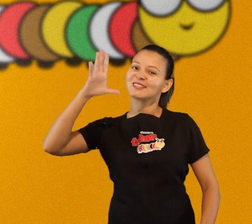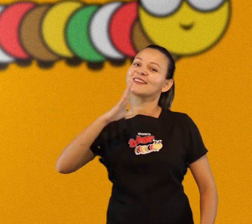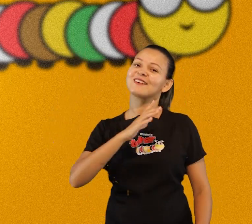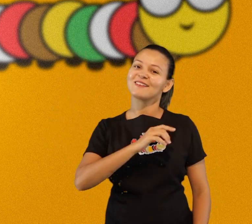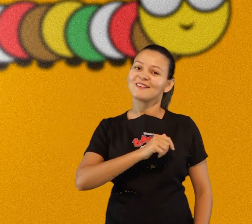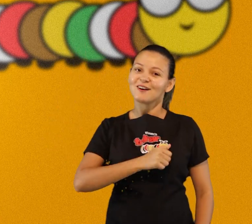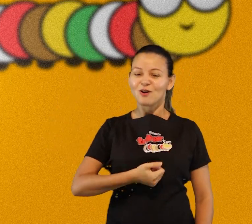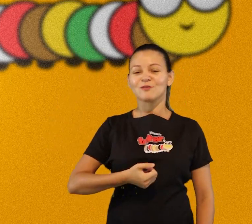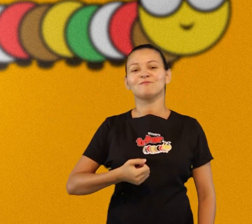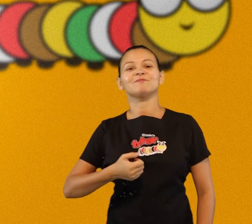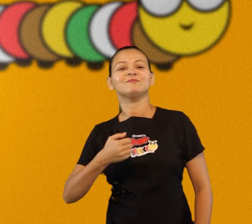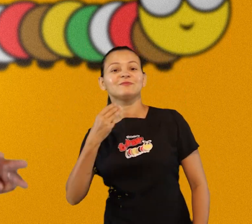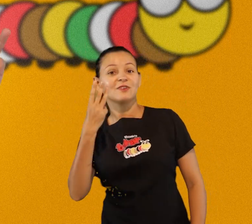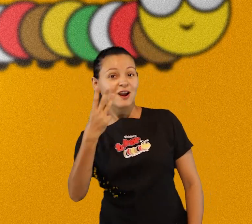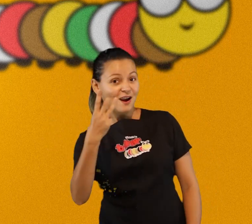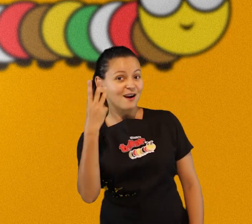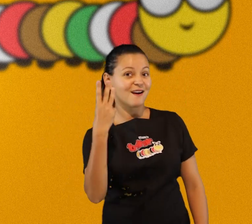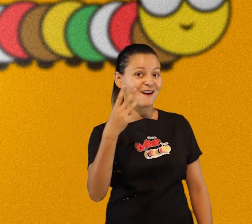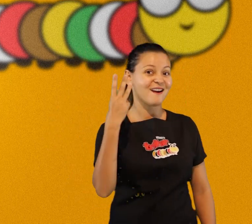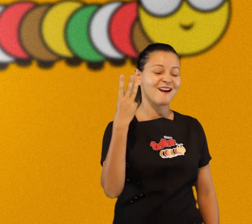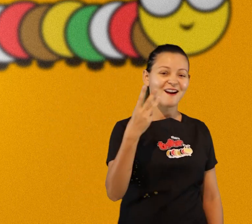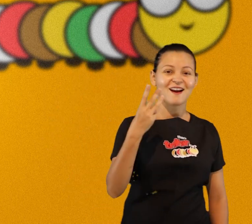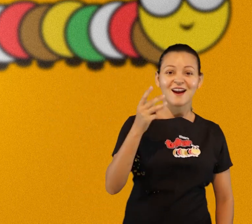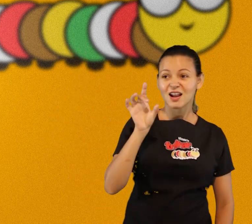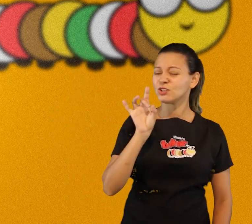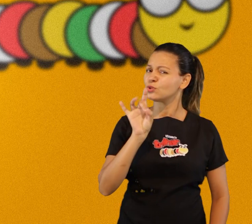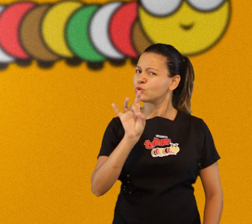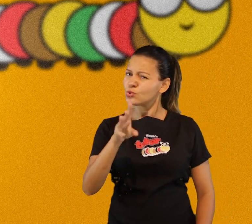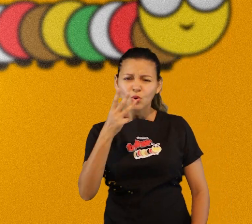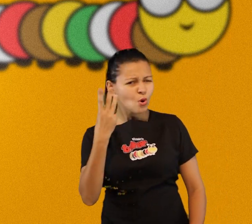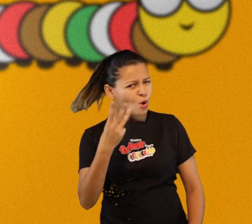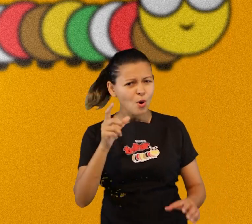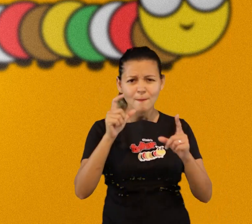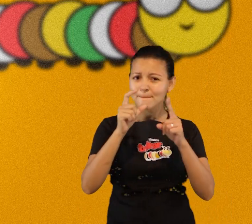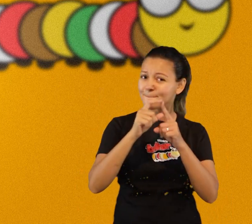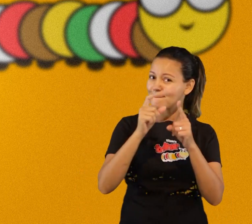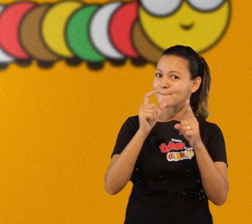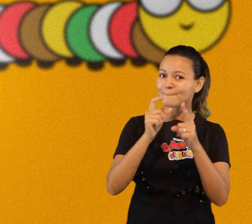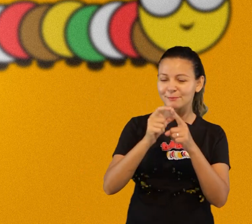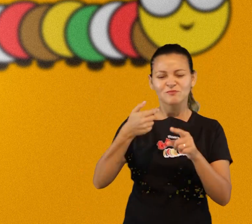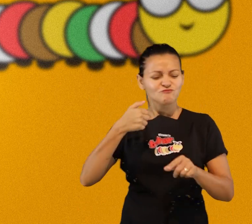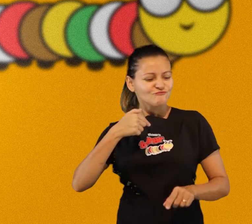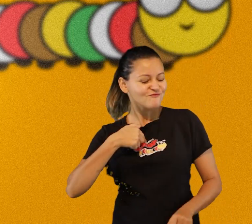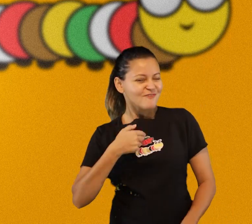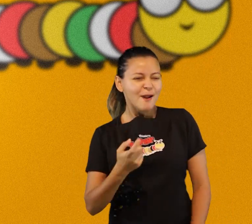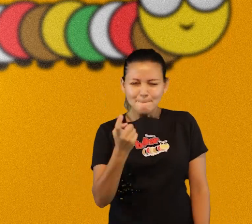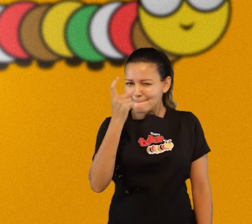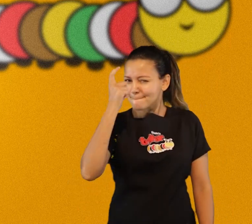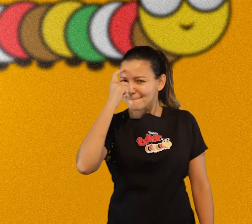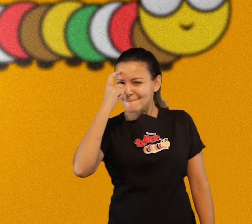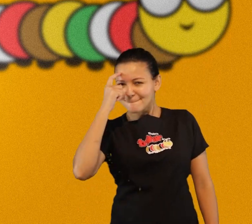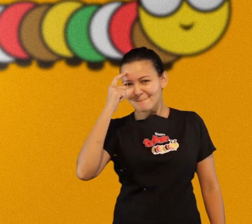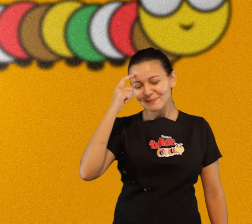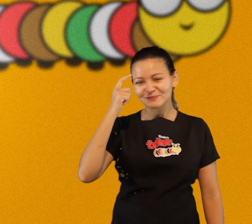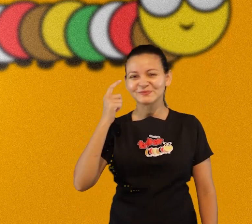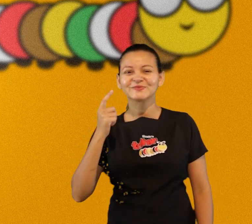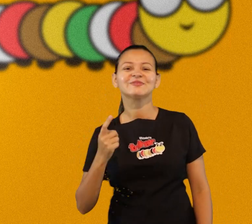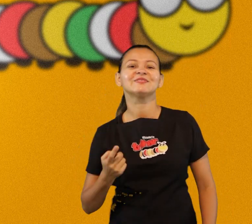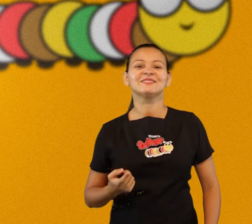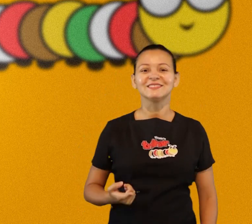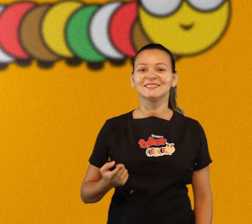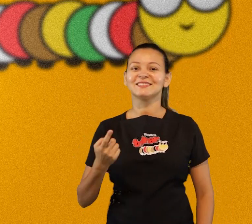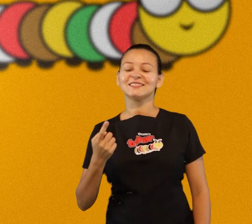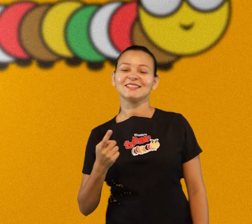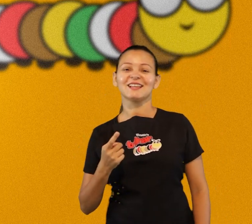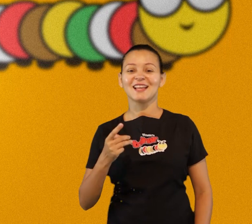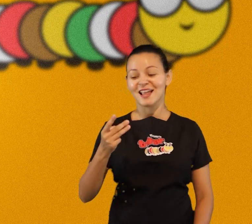tralalalalala três palavrinhas só eu aprendi de